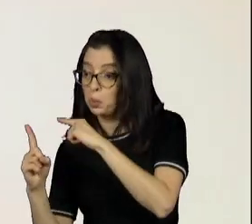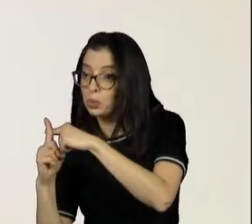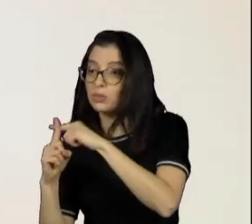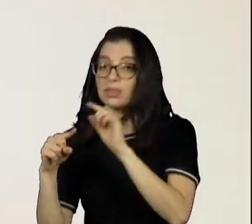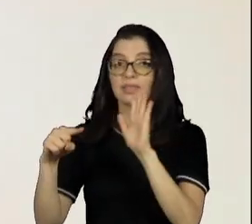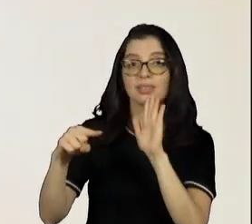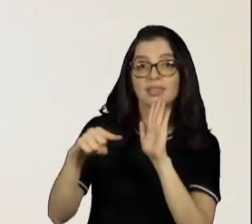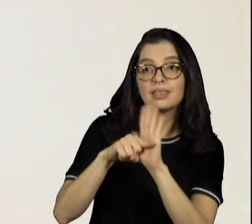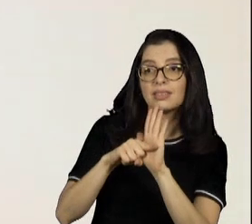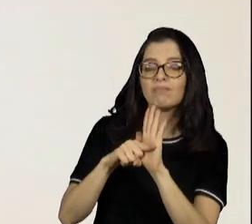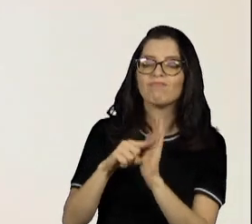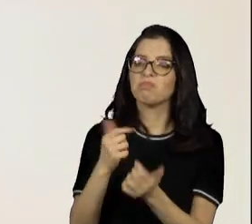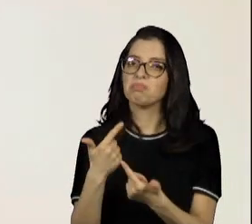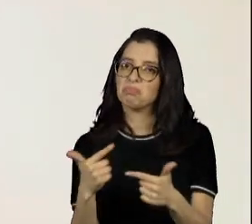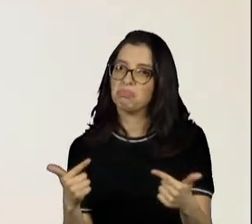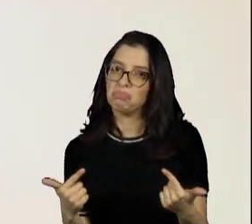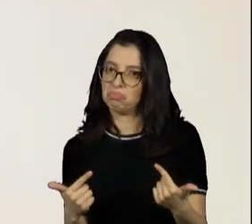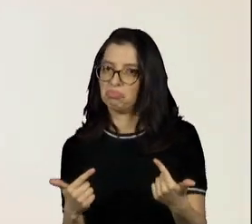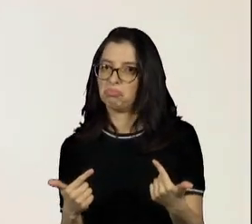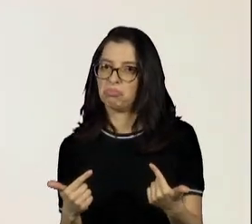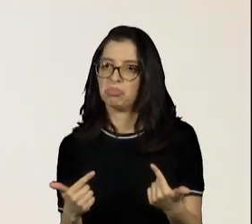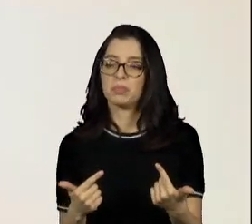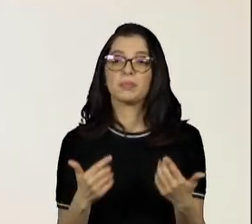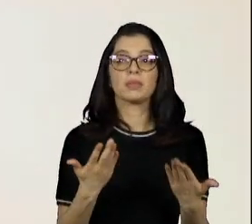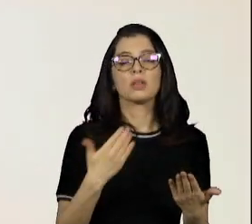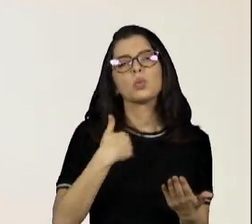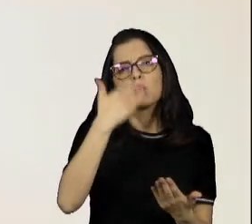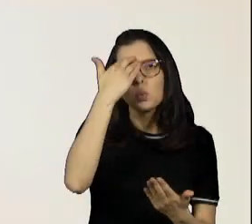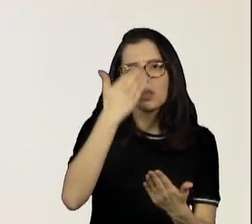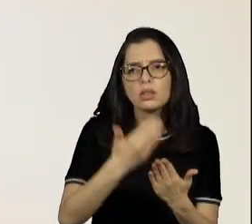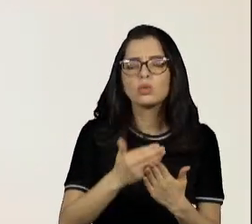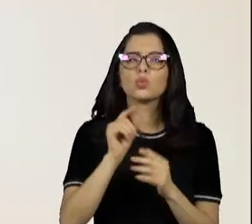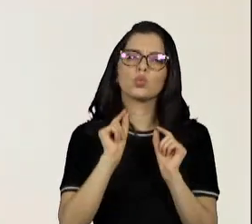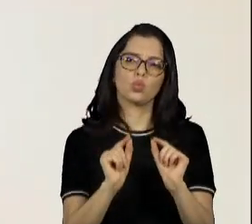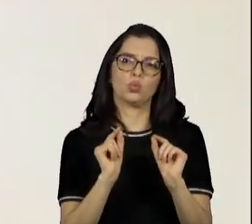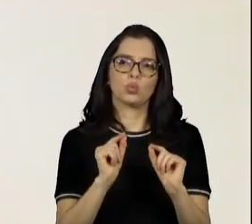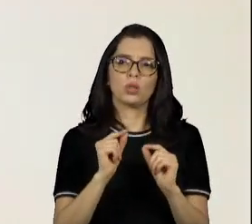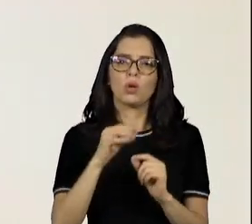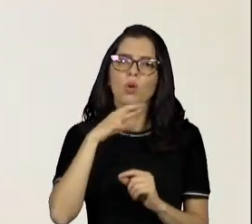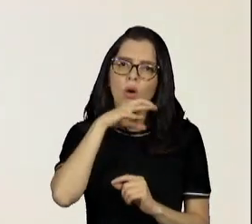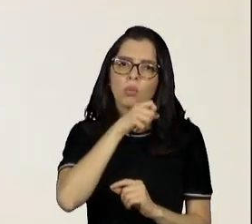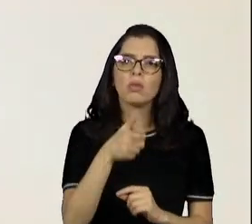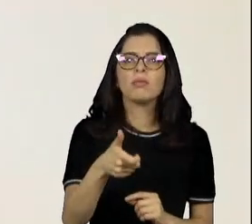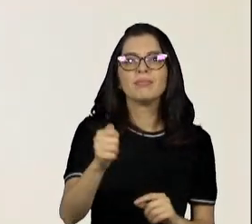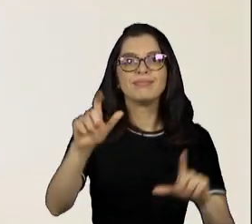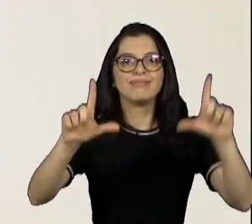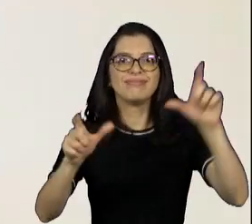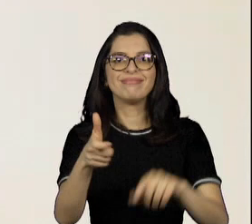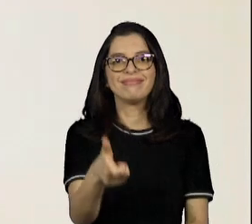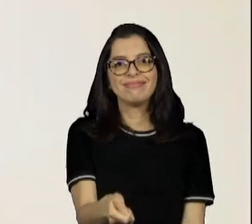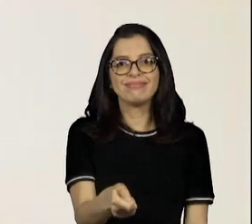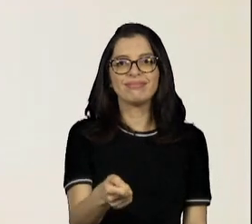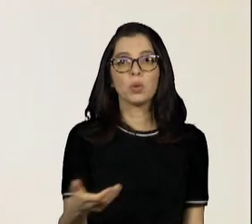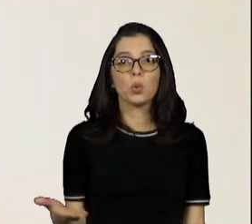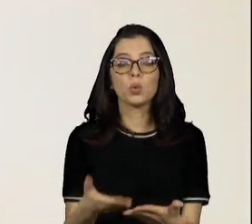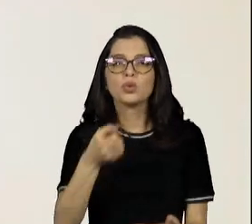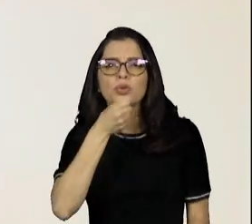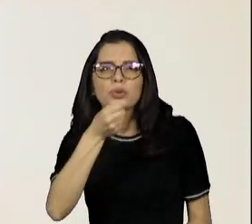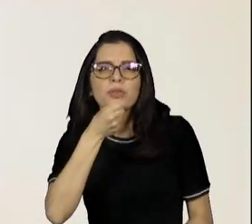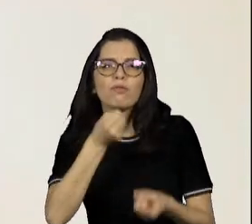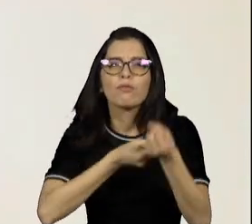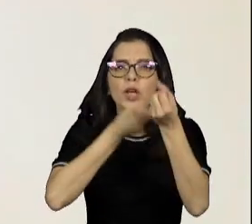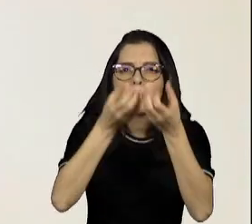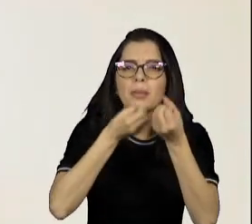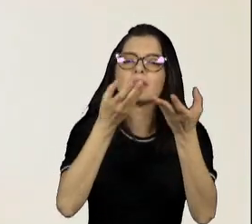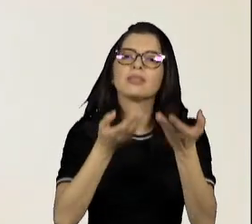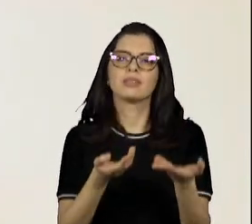Mas acredito que, é óbvio que se você liga a televisão e hoje em dia o jornal, por exemplo, o que mais